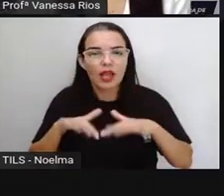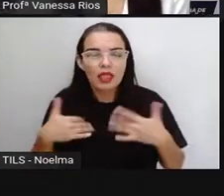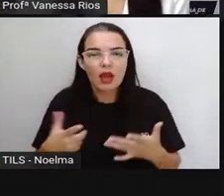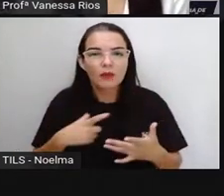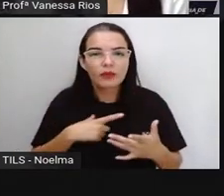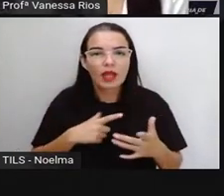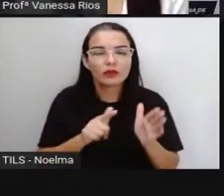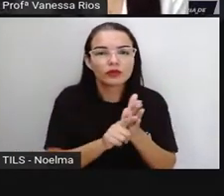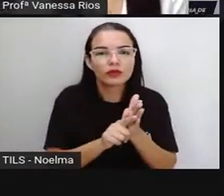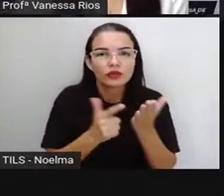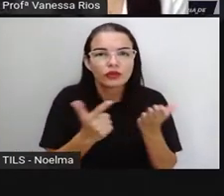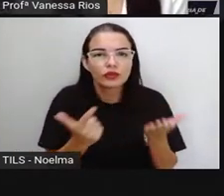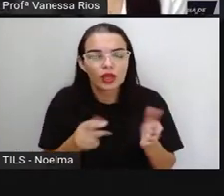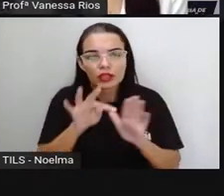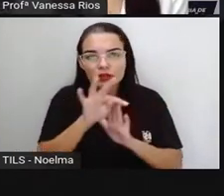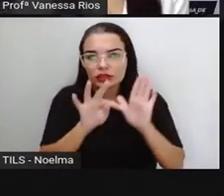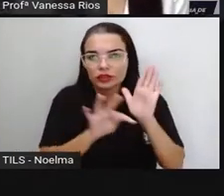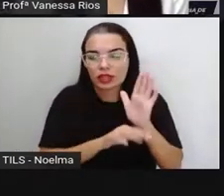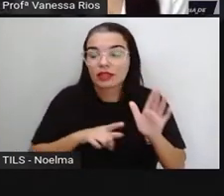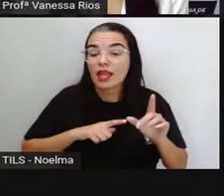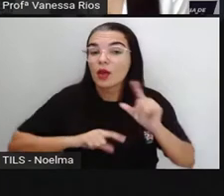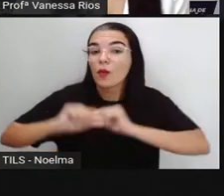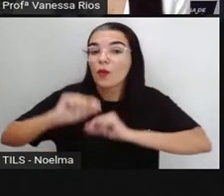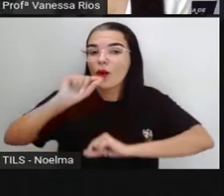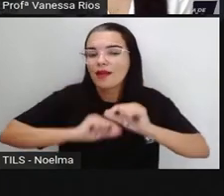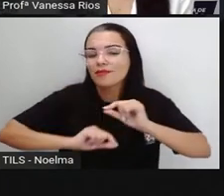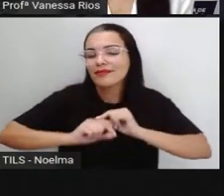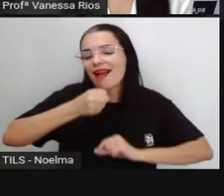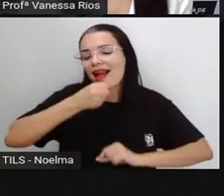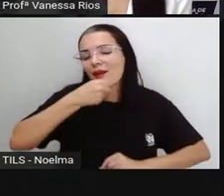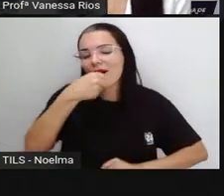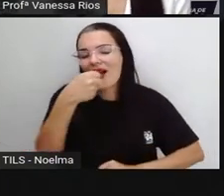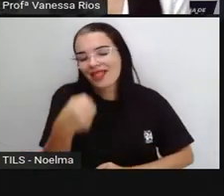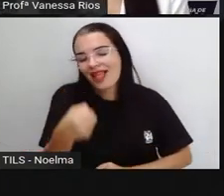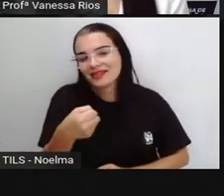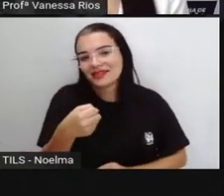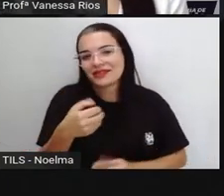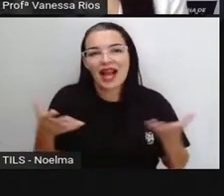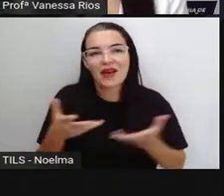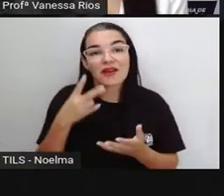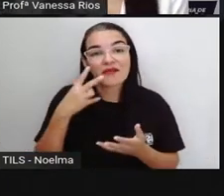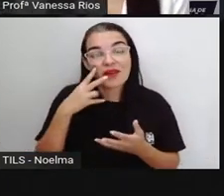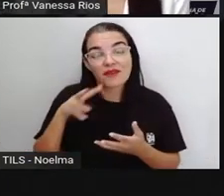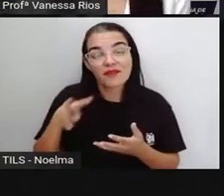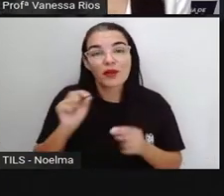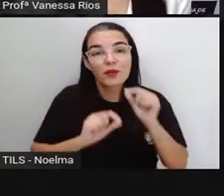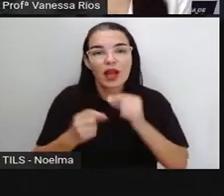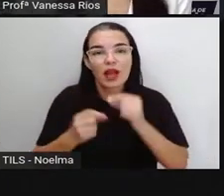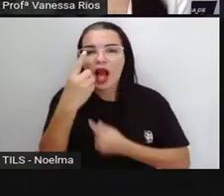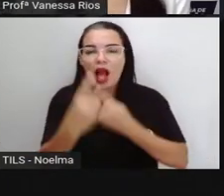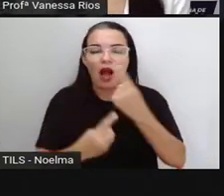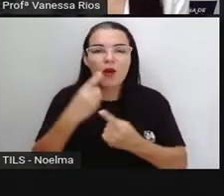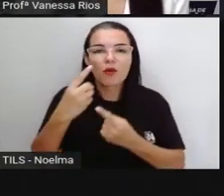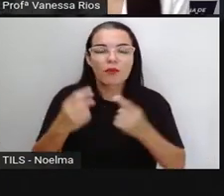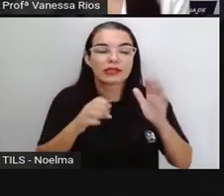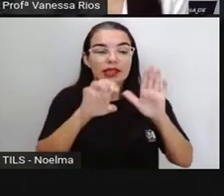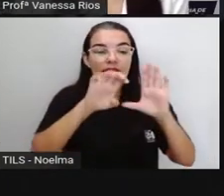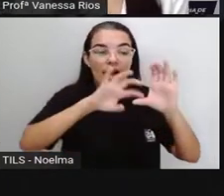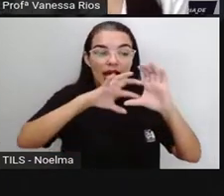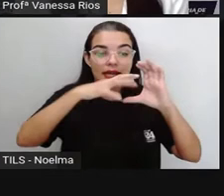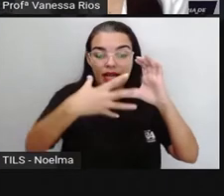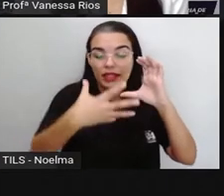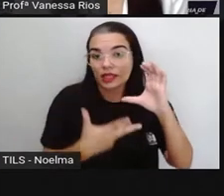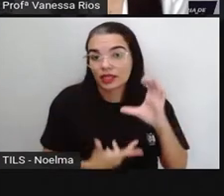jornalísticos está aí a reportagem, que a gente vai observar as características, a estrutura e